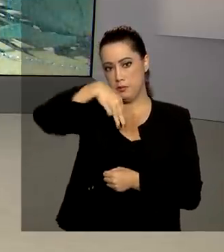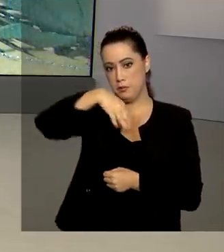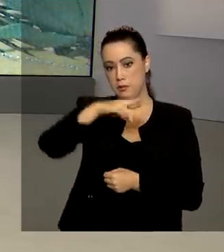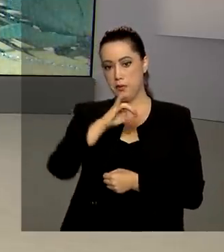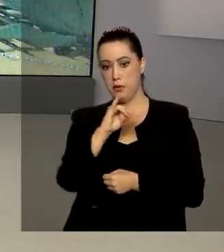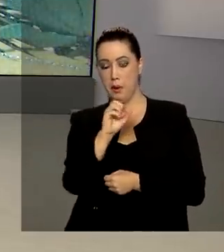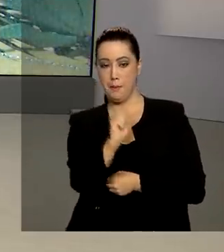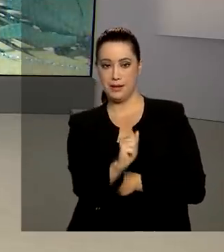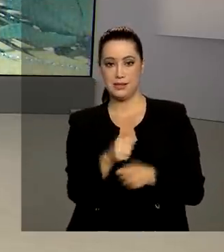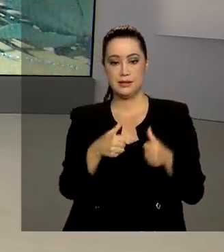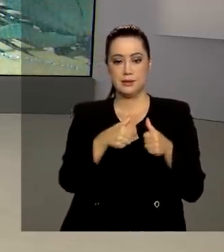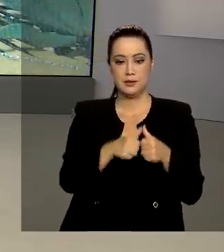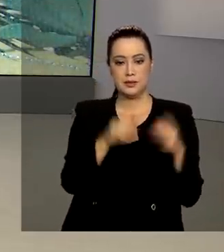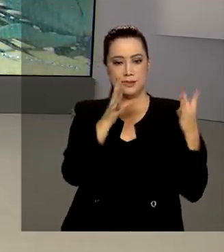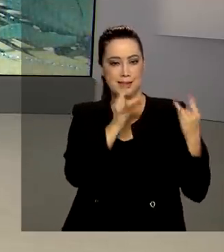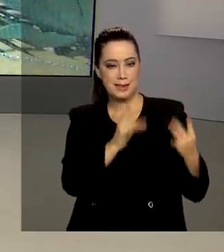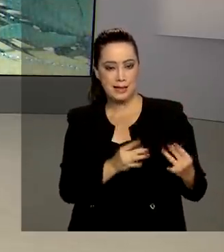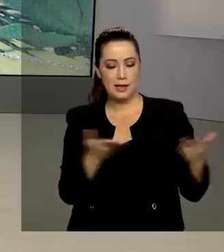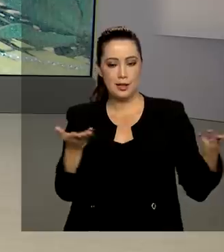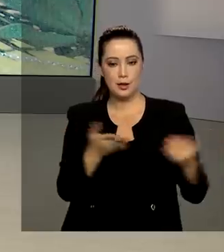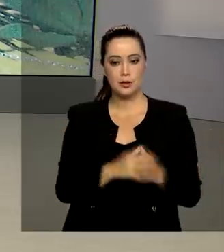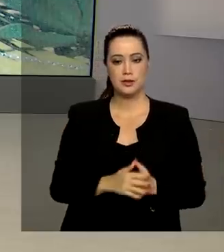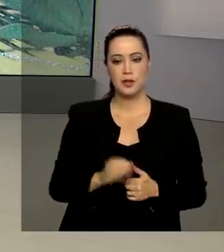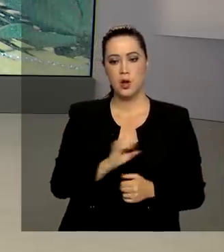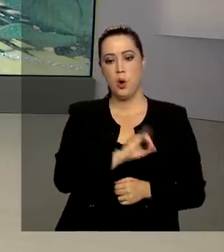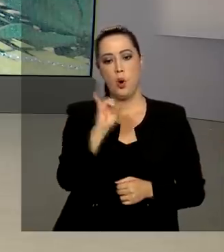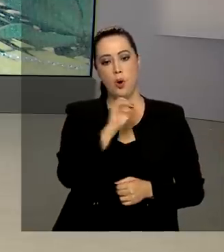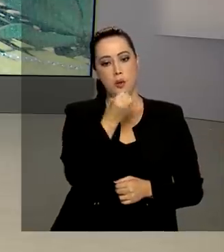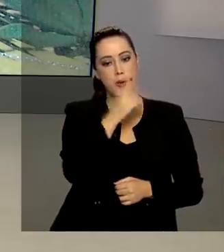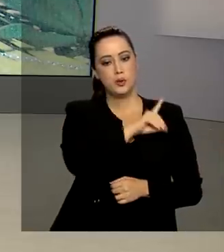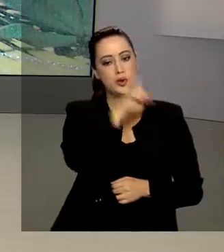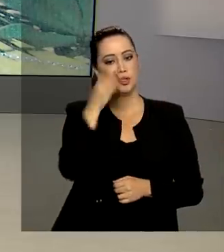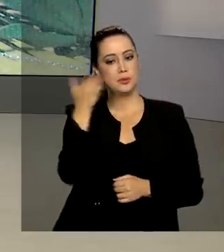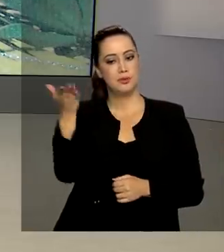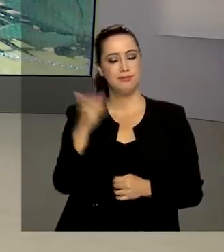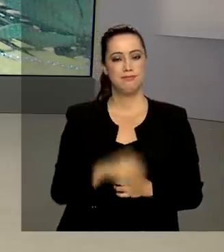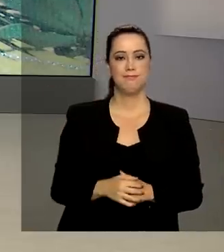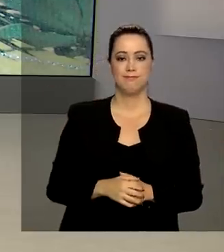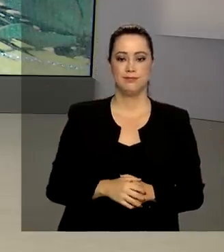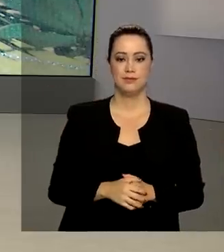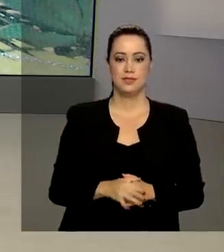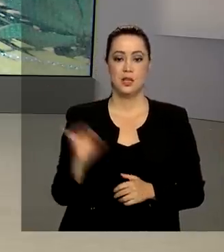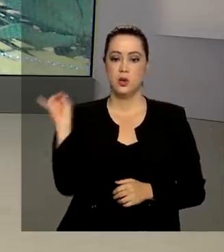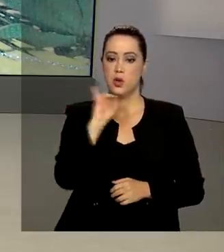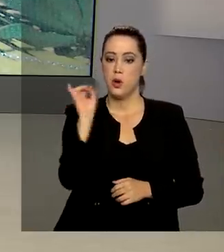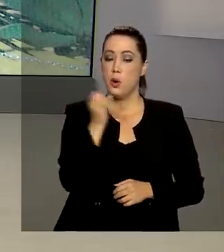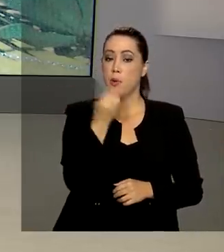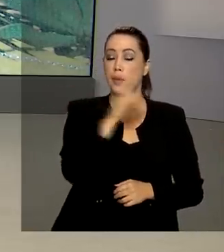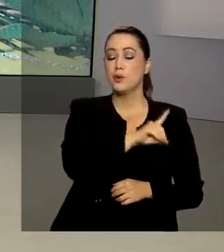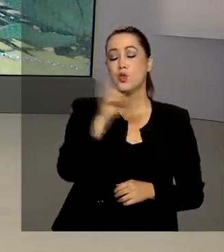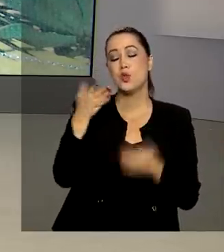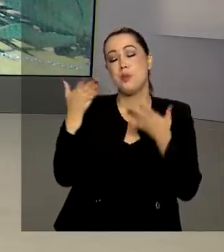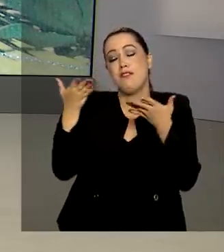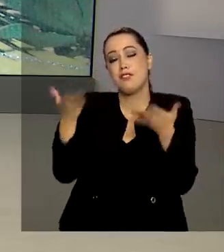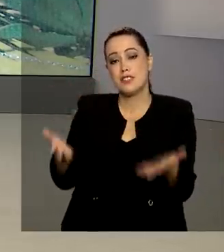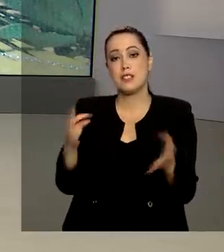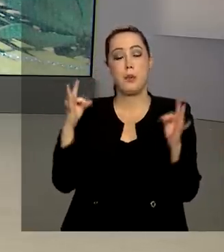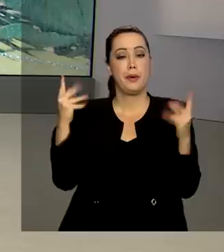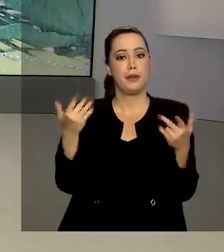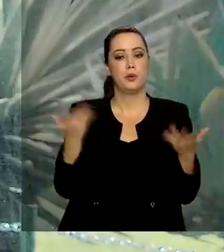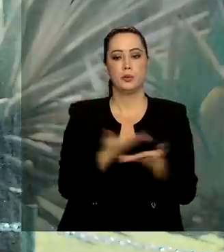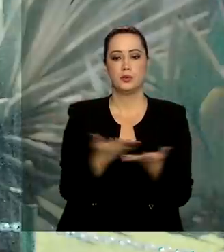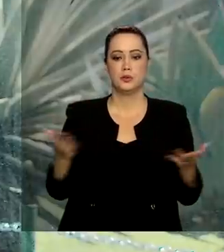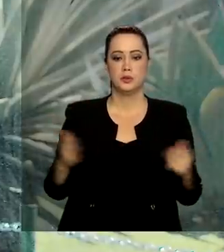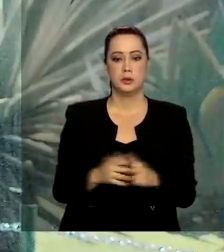Márcia Fernandes. Ela traz os detalhes para a gente. Bom dia, Márcia. Oi, Renata. Bom dia para você, bom dia para todos.